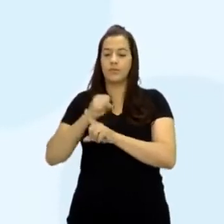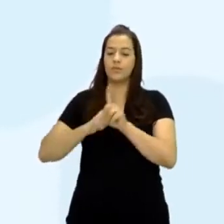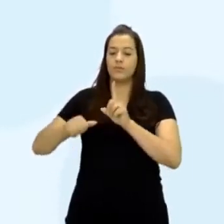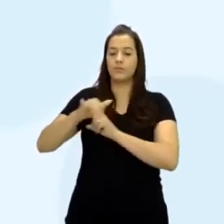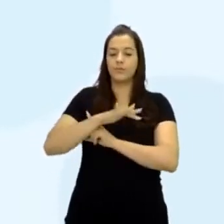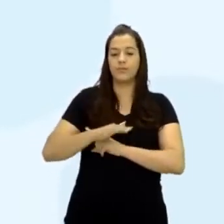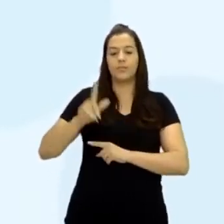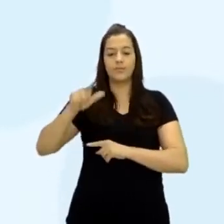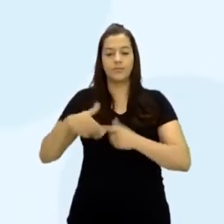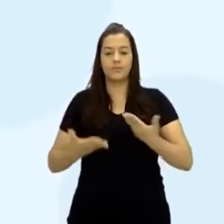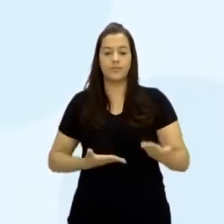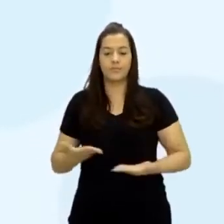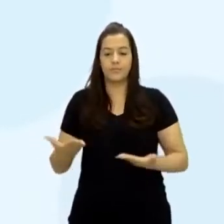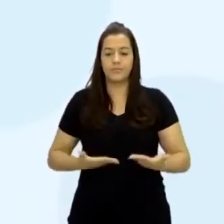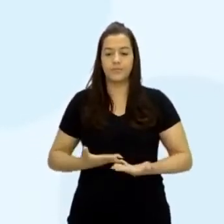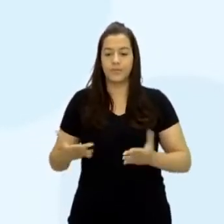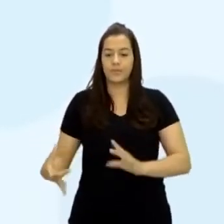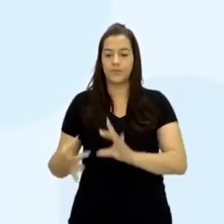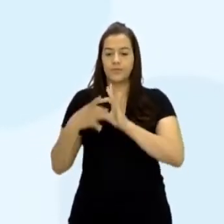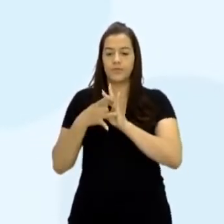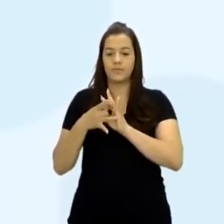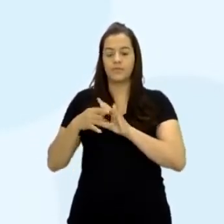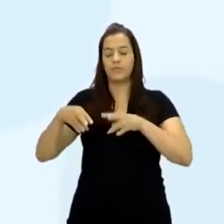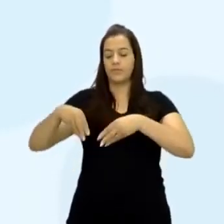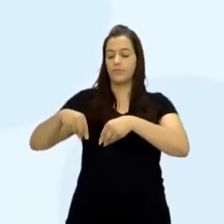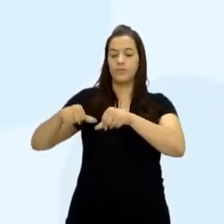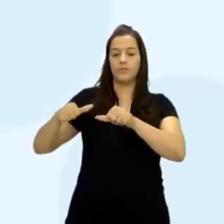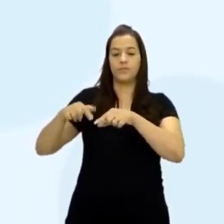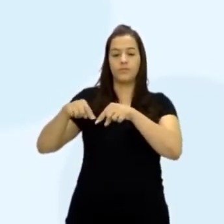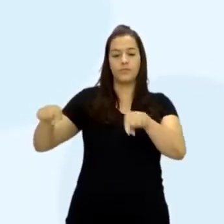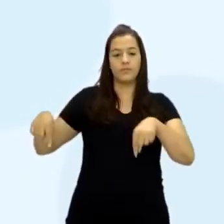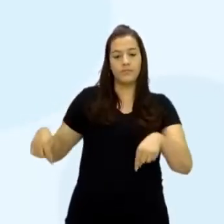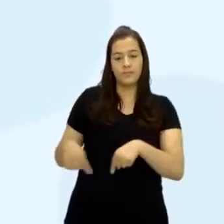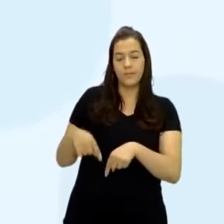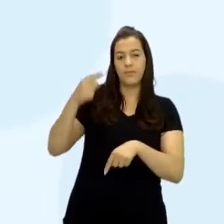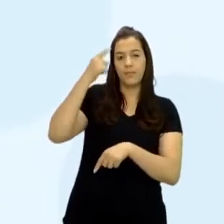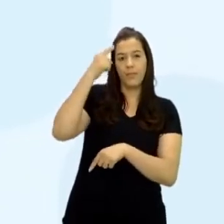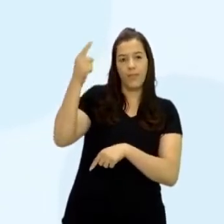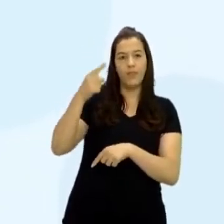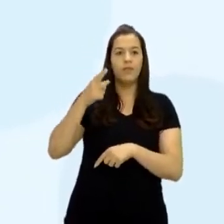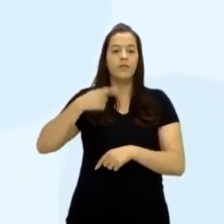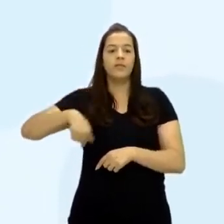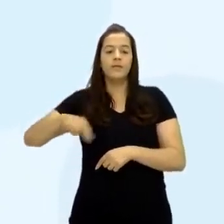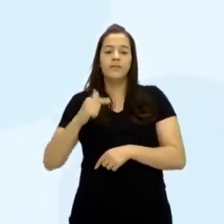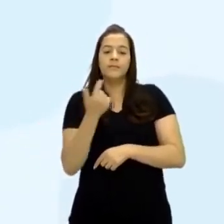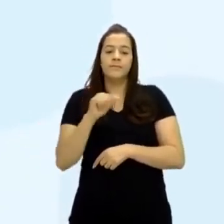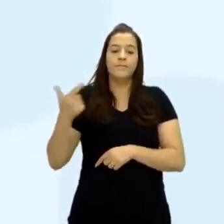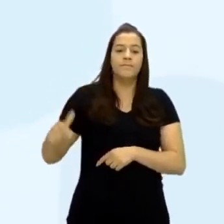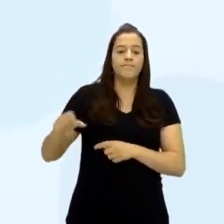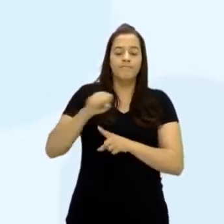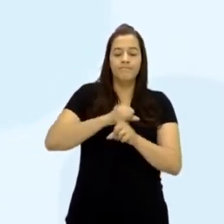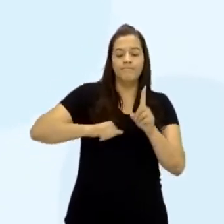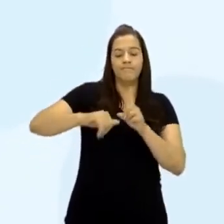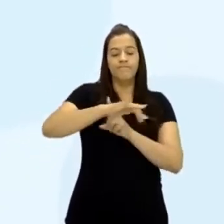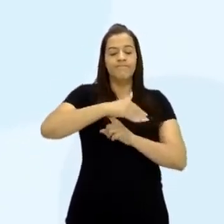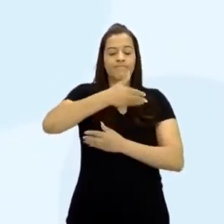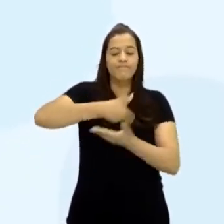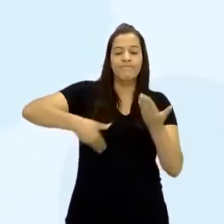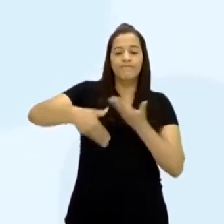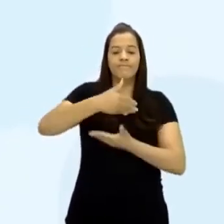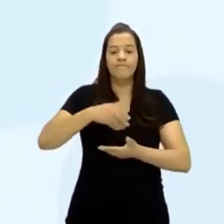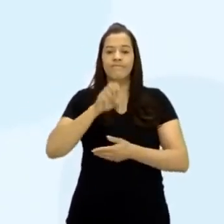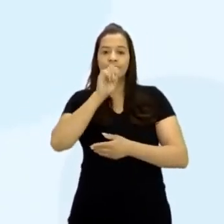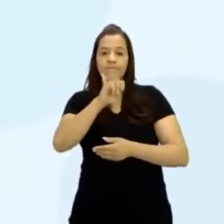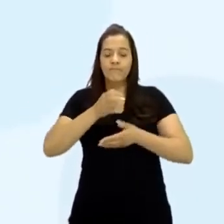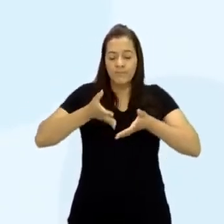o servo é vinculado à terra. A sociedade estamental é aquela que eu falei para vocês, que não tem mobilidade social alguma, né? Então, se você